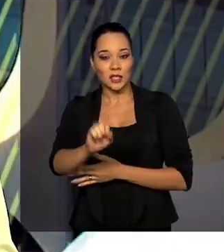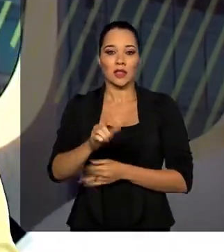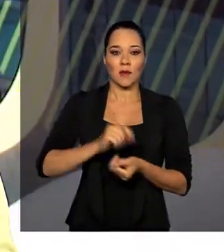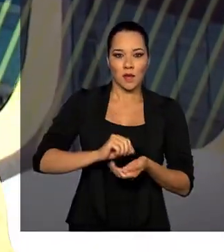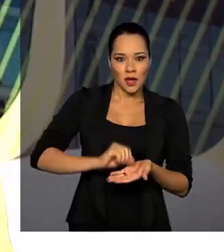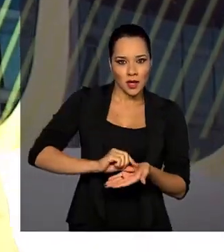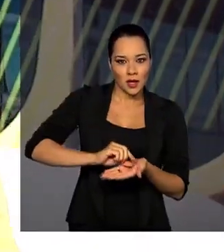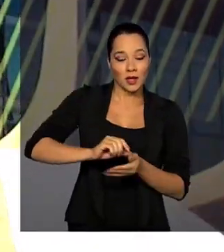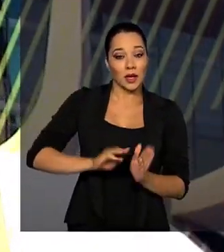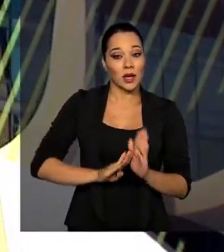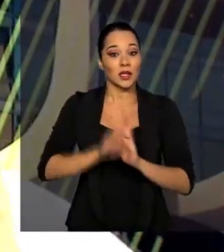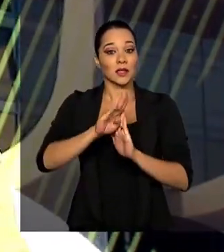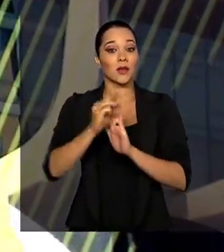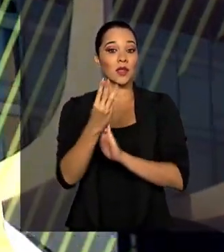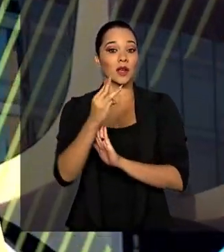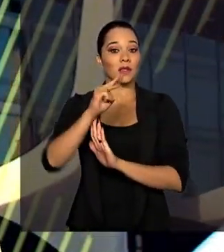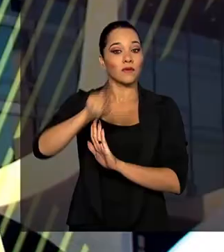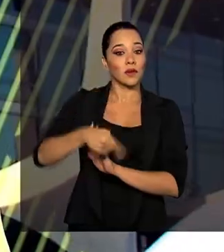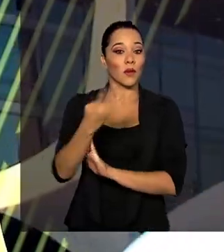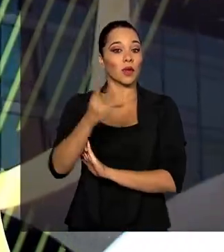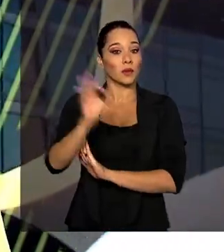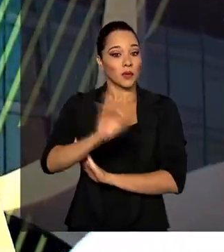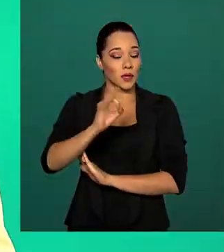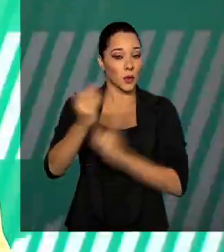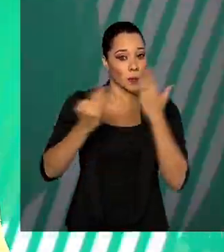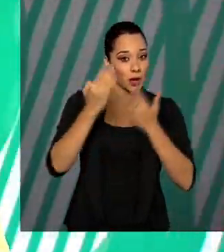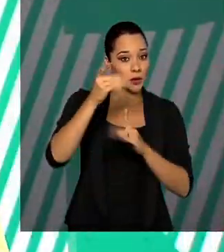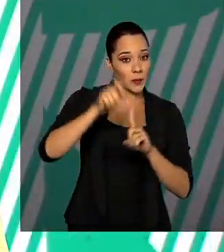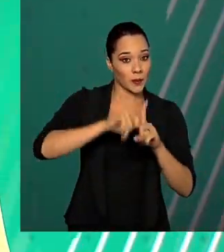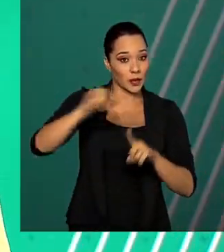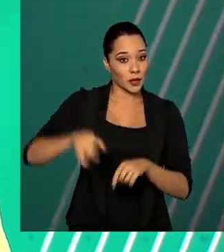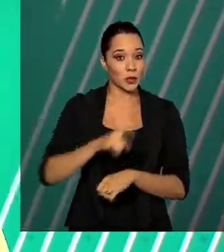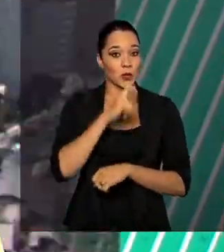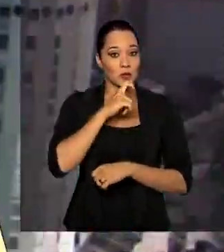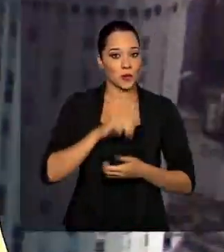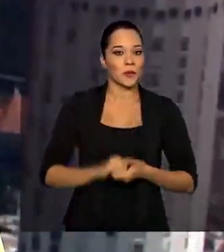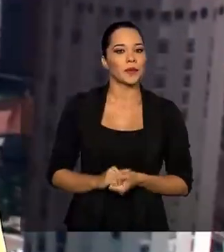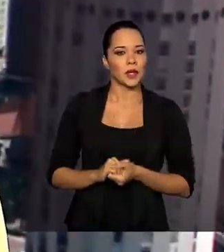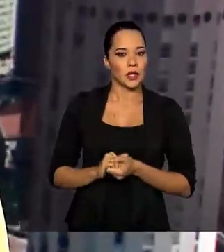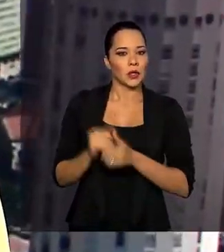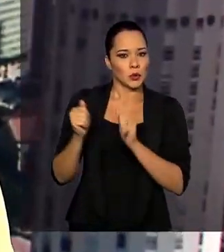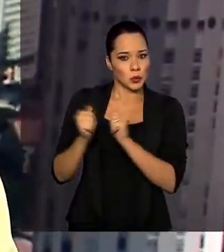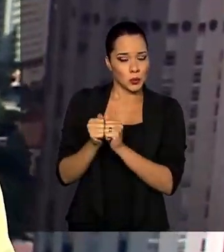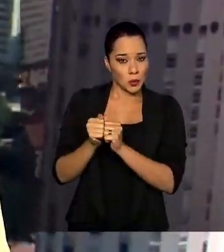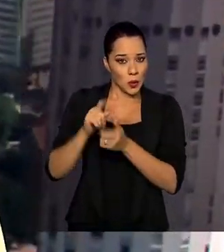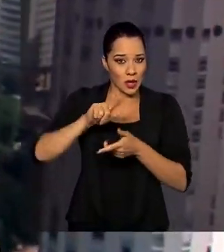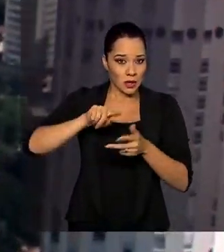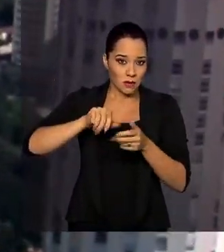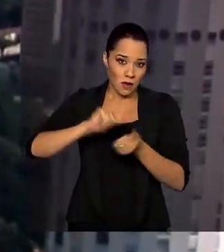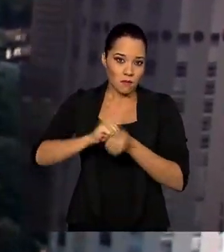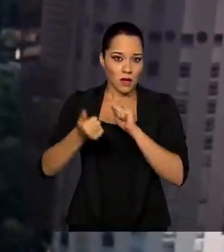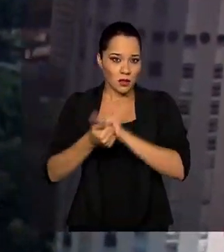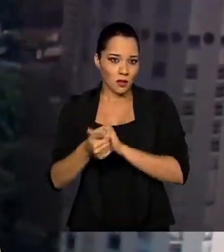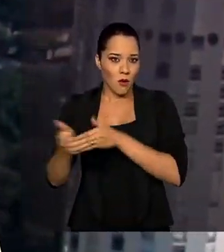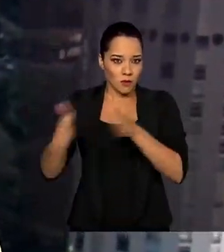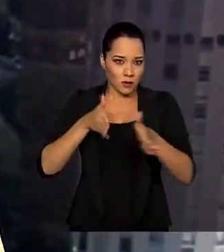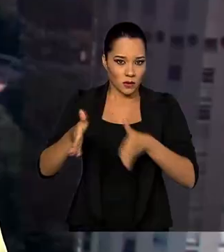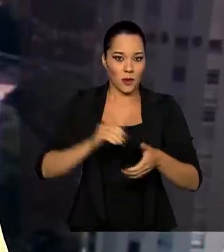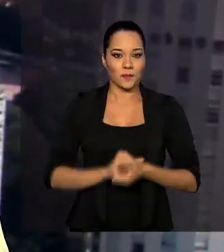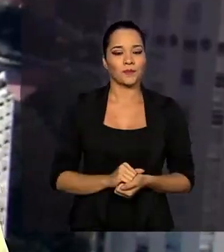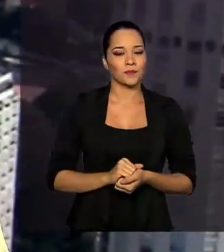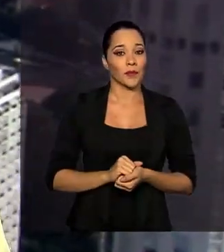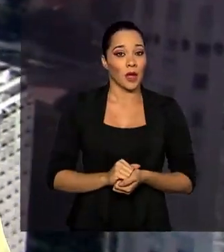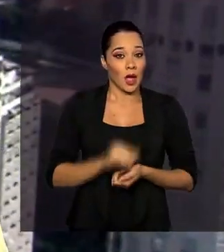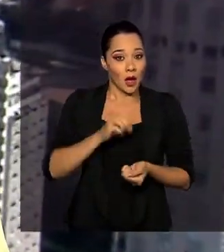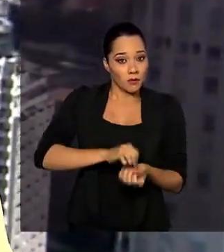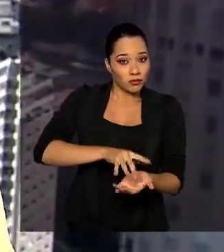3,4% em relação a julho, na série com ajuste sazonal. Com esse resultado, o volume de